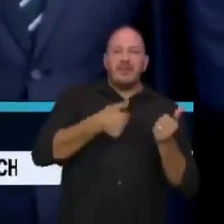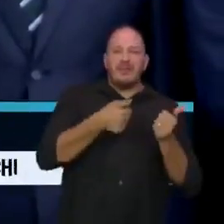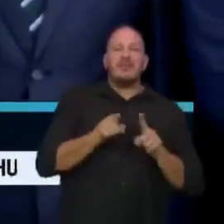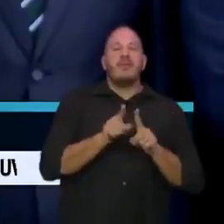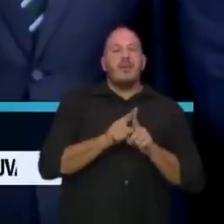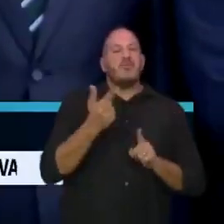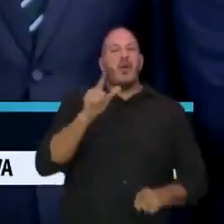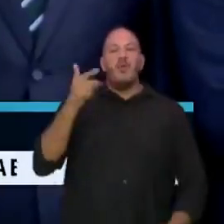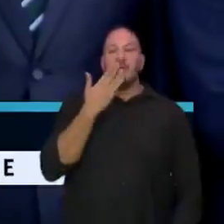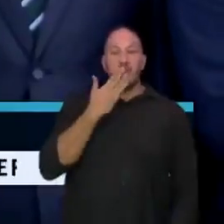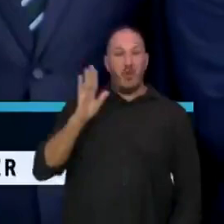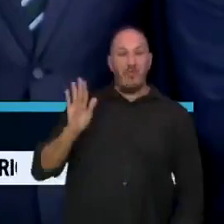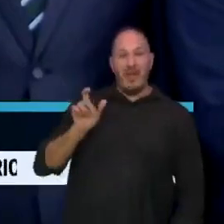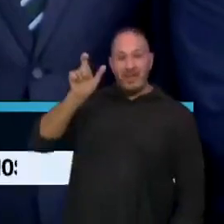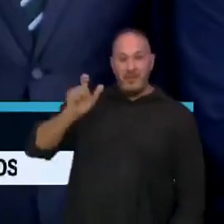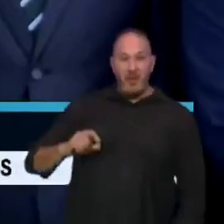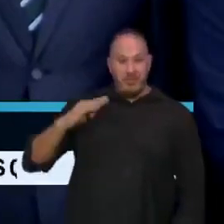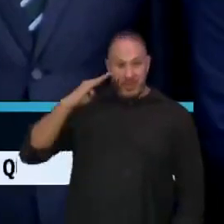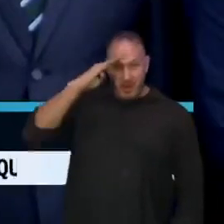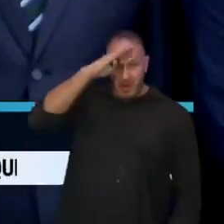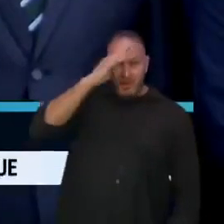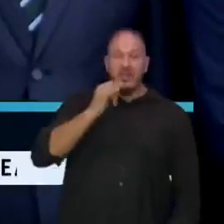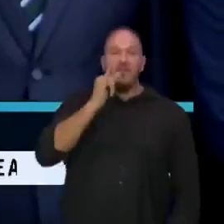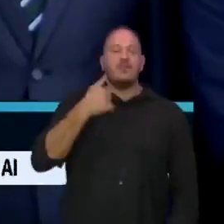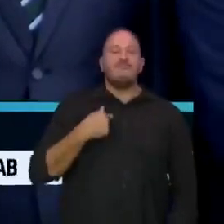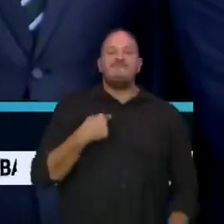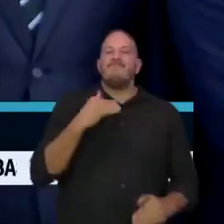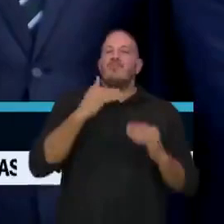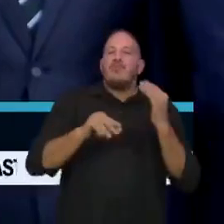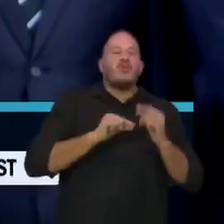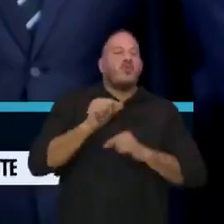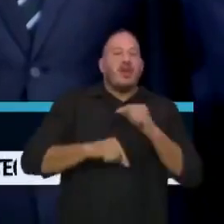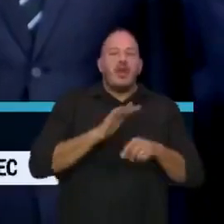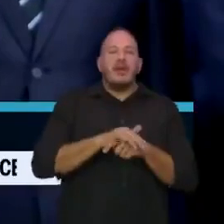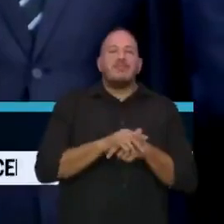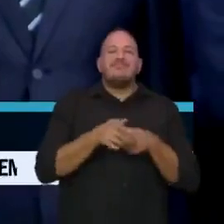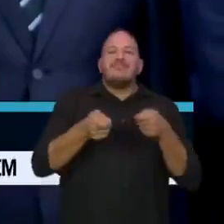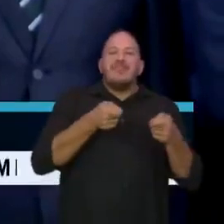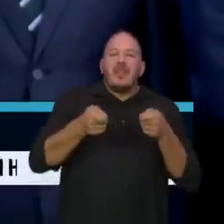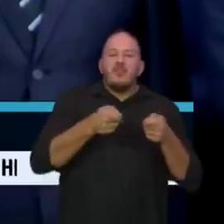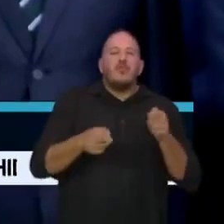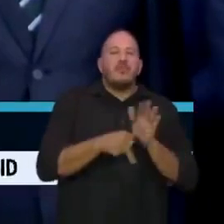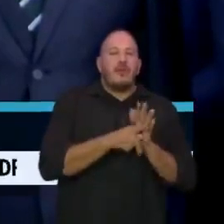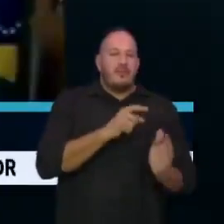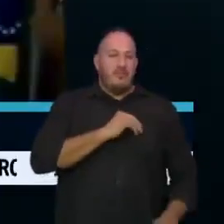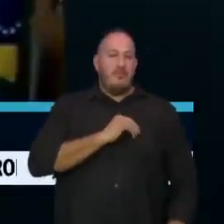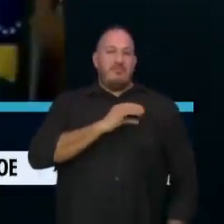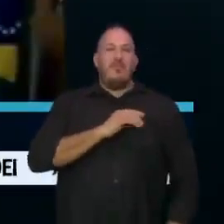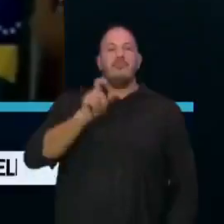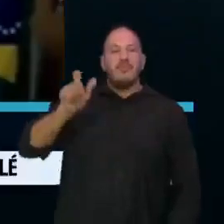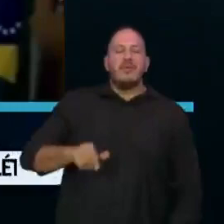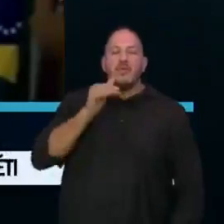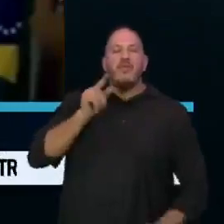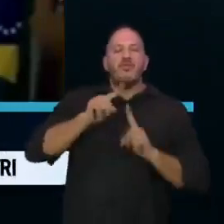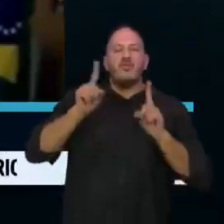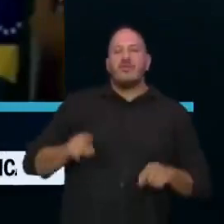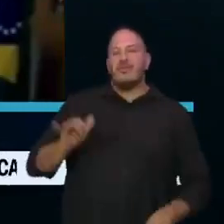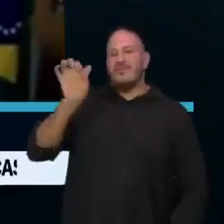promessa de Jair Bolsonaro, que não deve ser cumprida, é a de reajuste para os servidores federais. Já